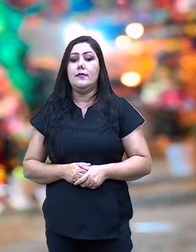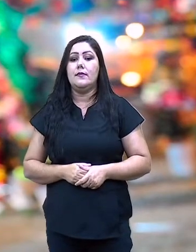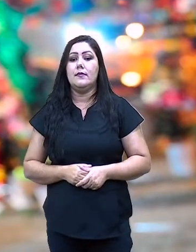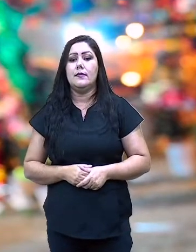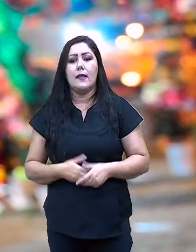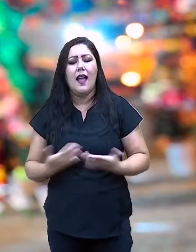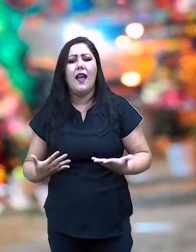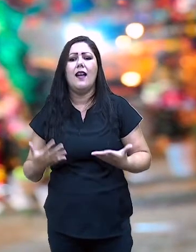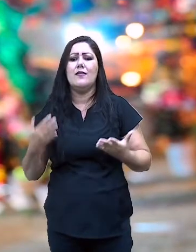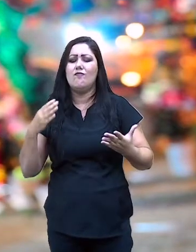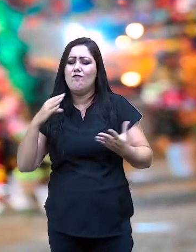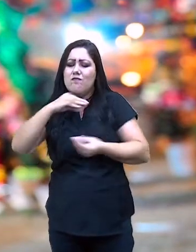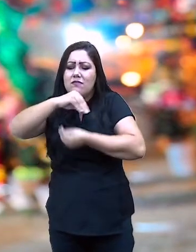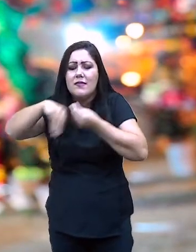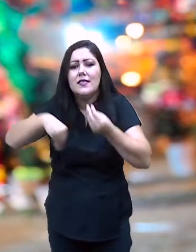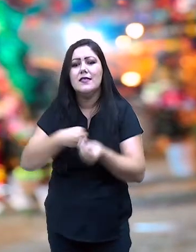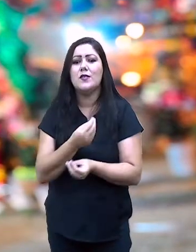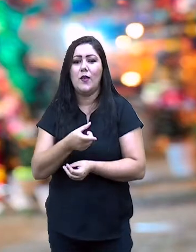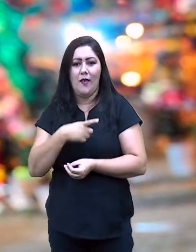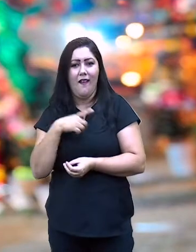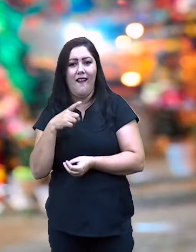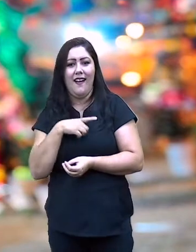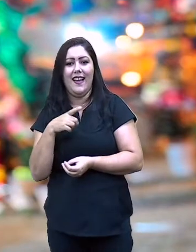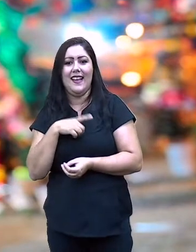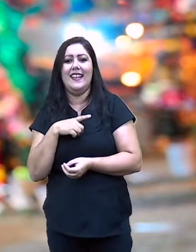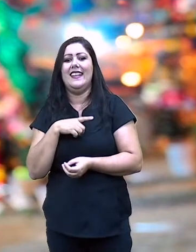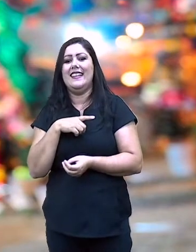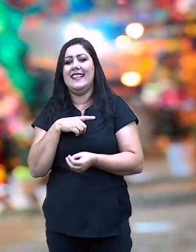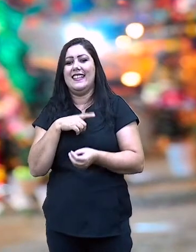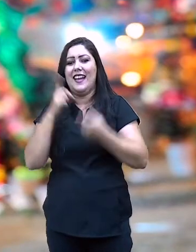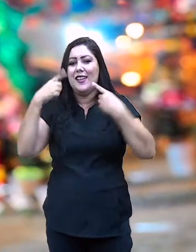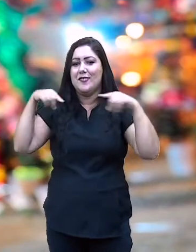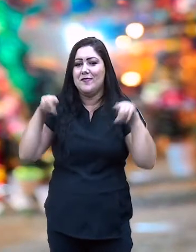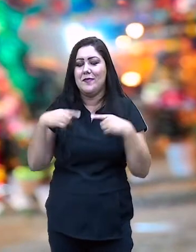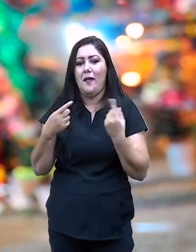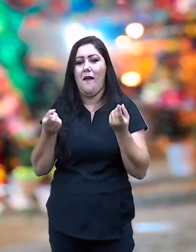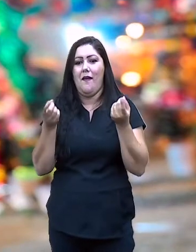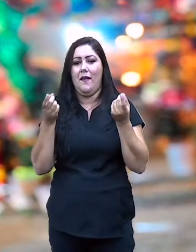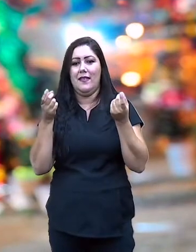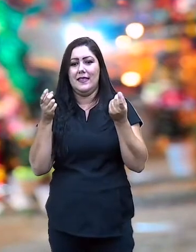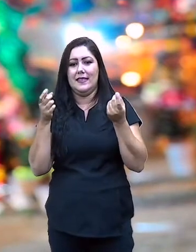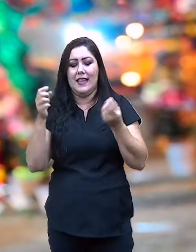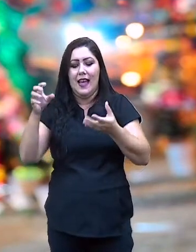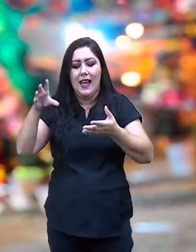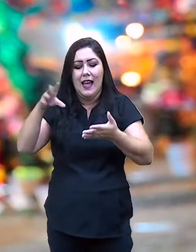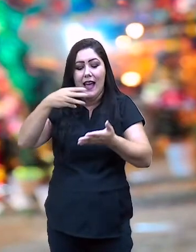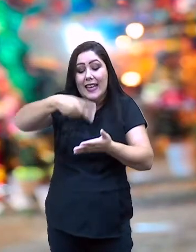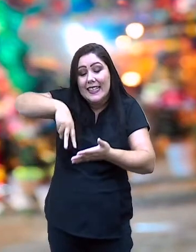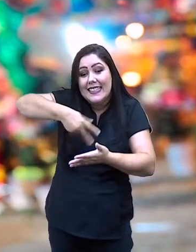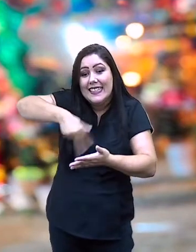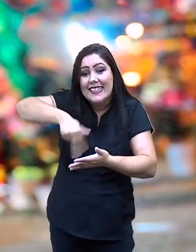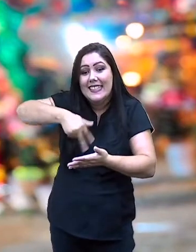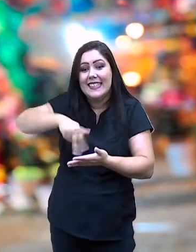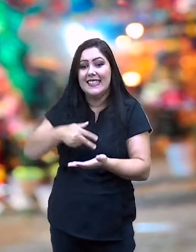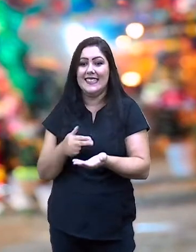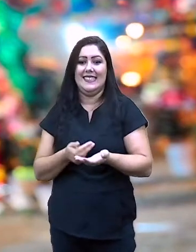muito misturada. Quando a gente vê aí, quando eu falei lá no início, em outras aulas, que nós também temos